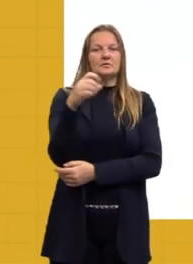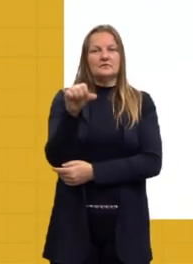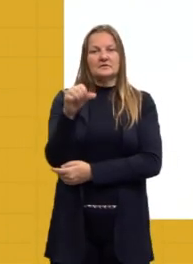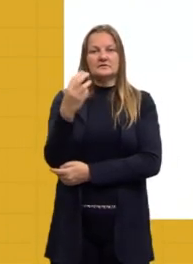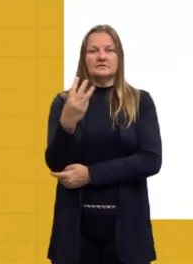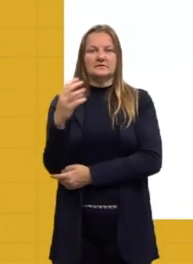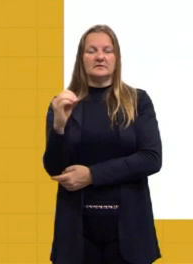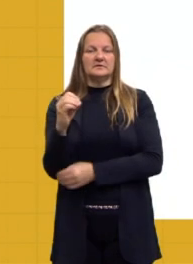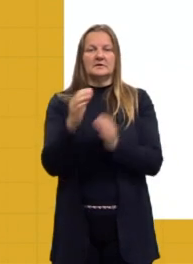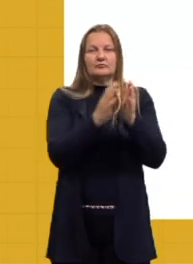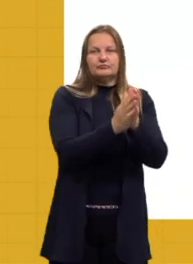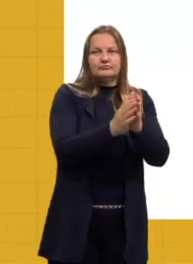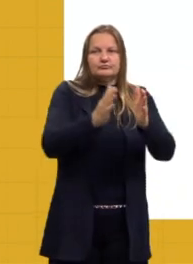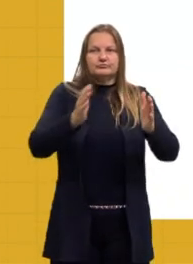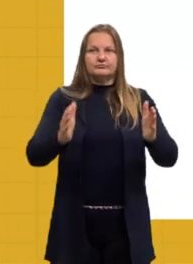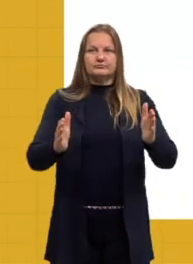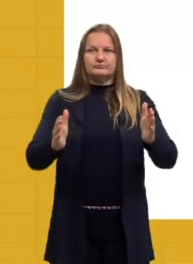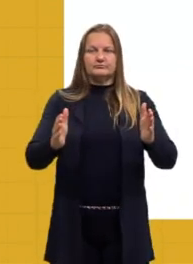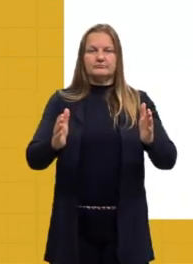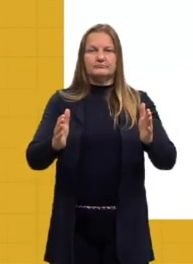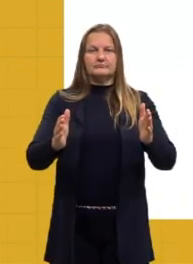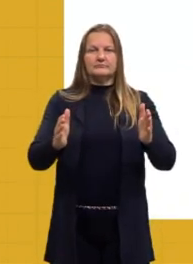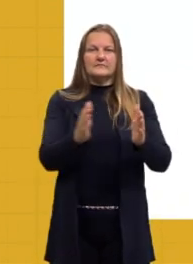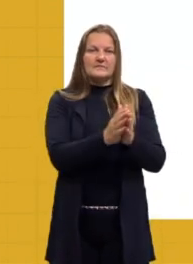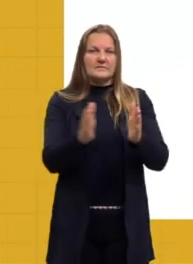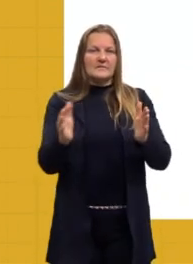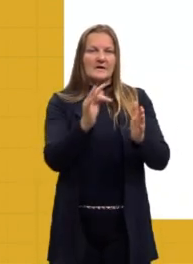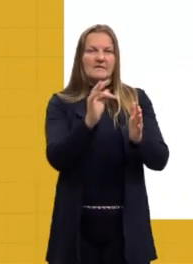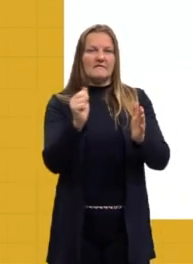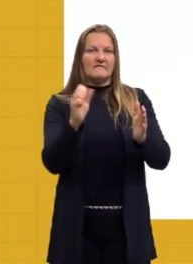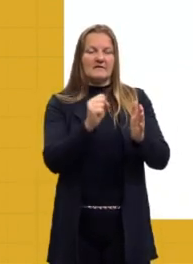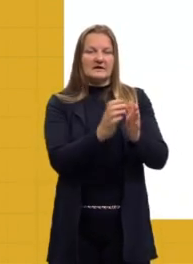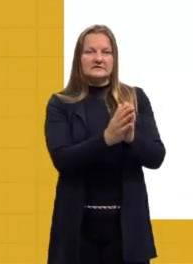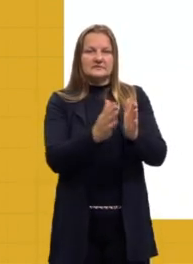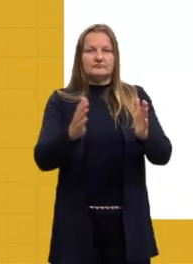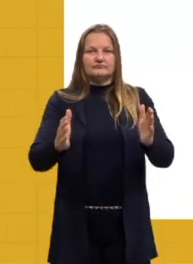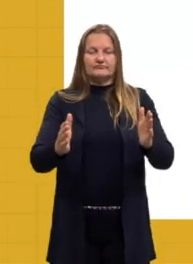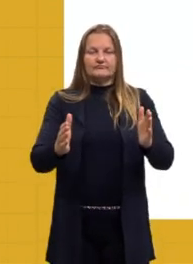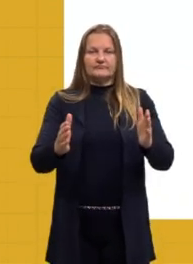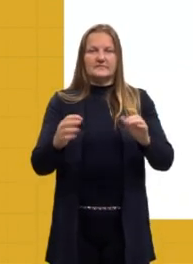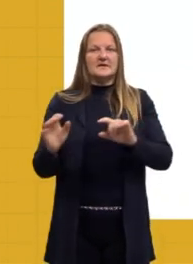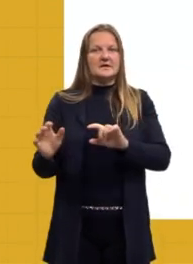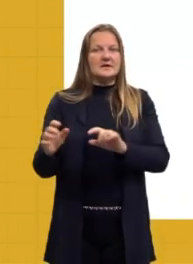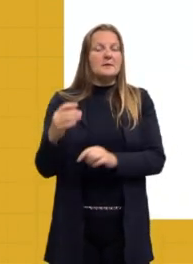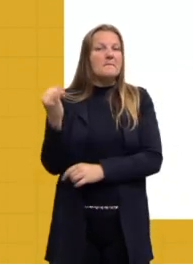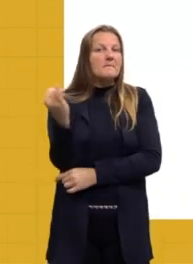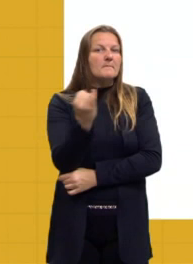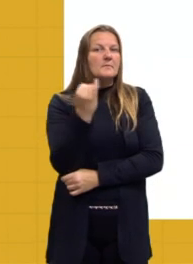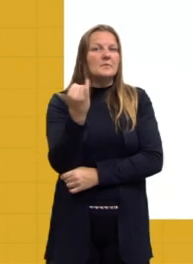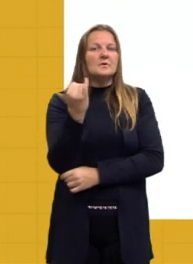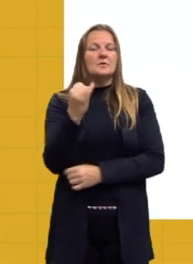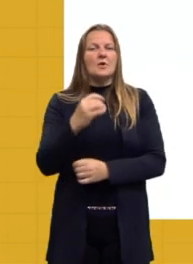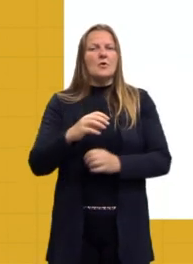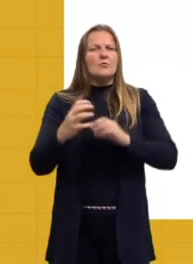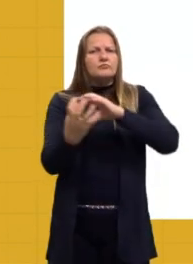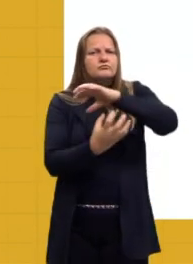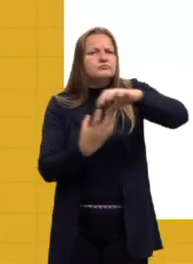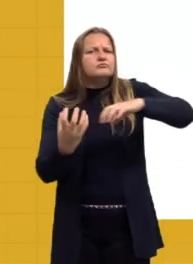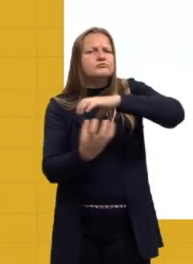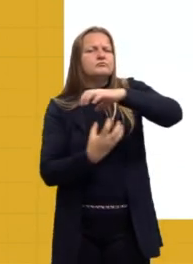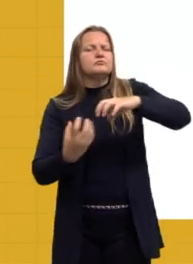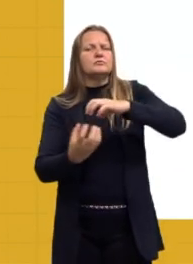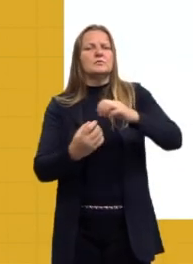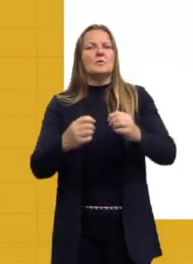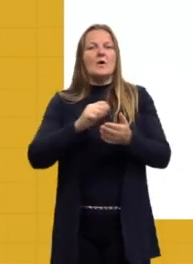mais ou menos essa fase, né? É uma fase bastante rebelde, né? Então, esses